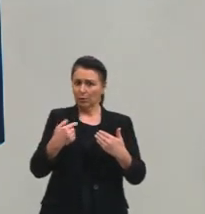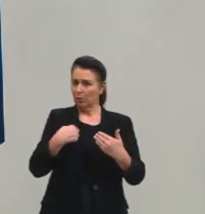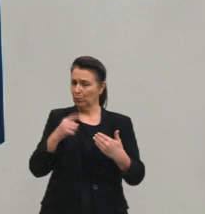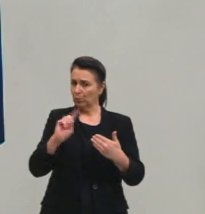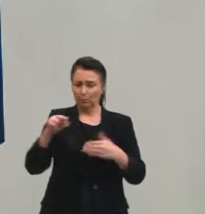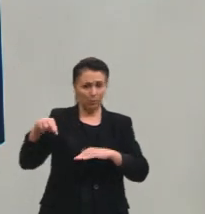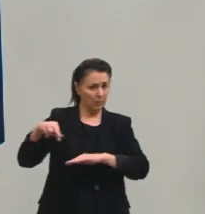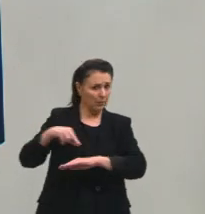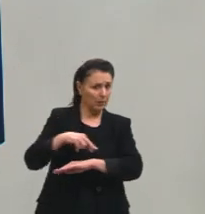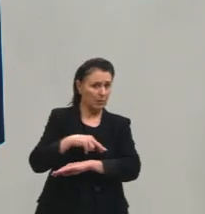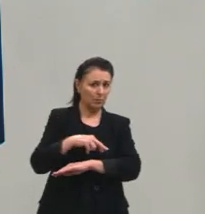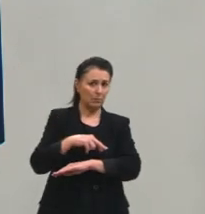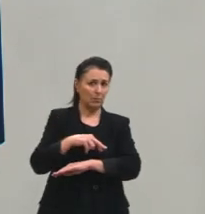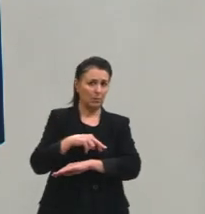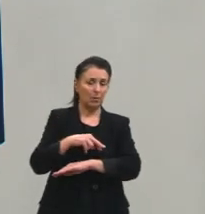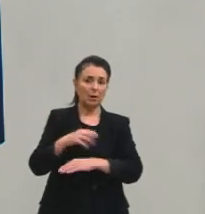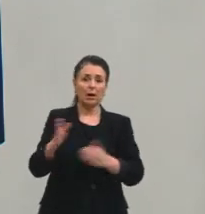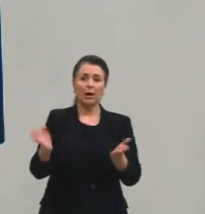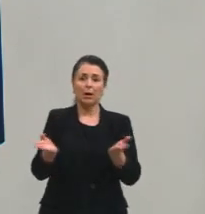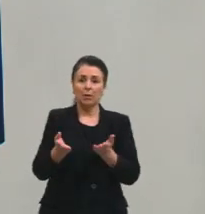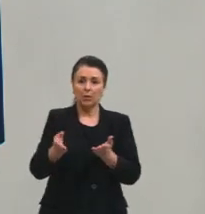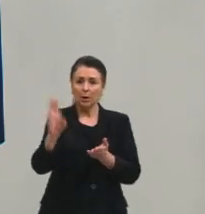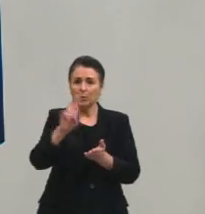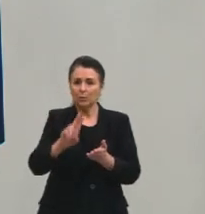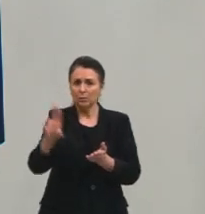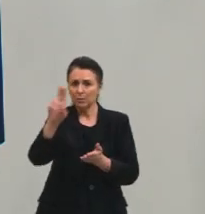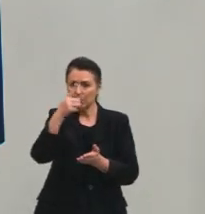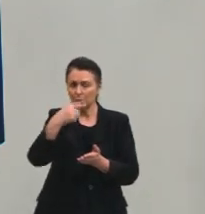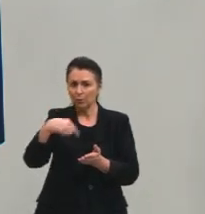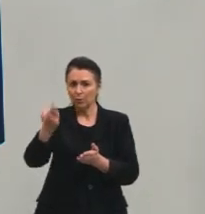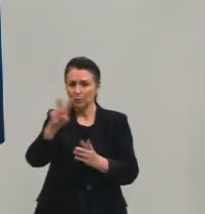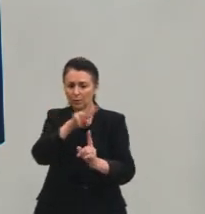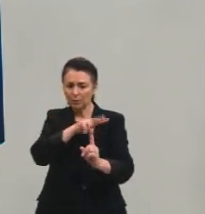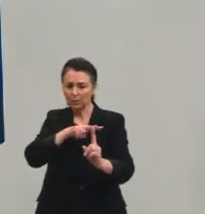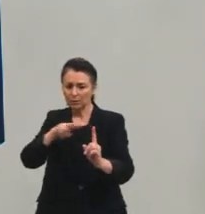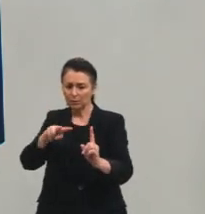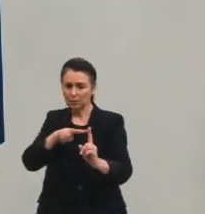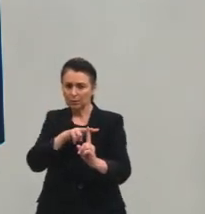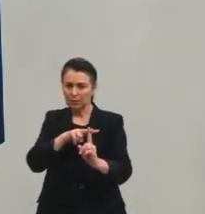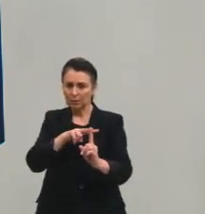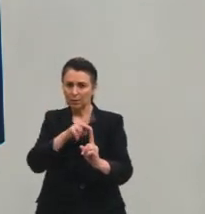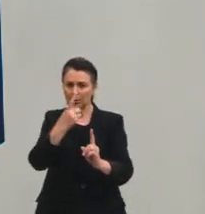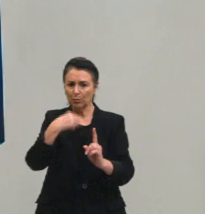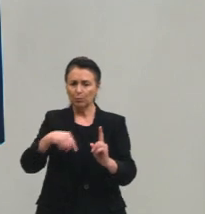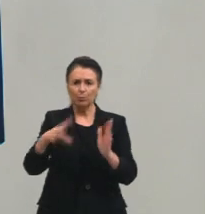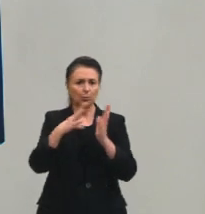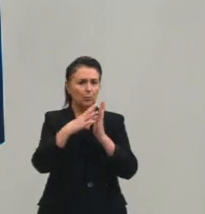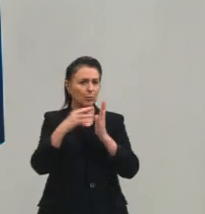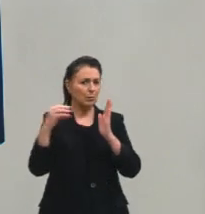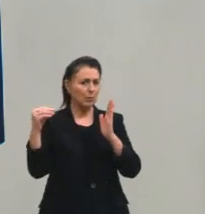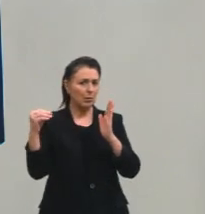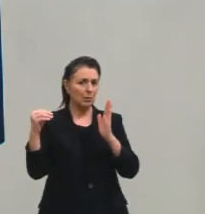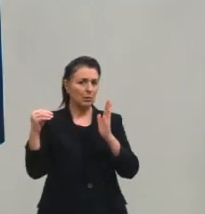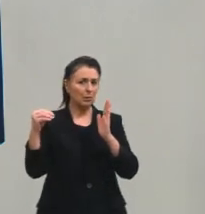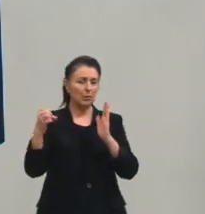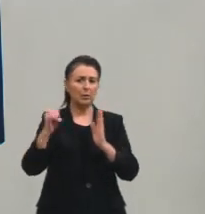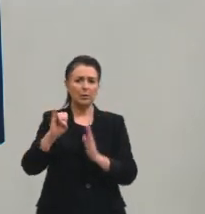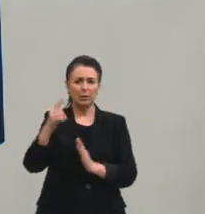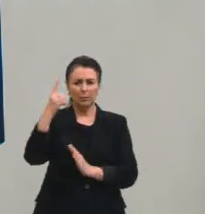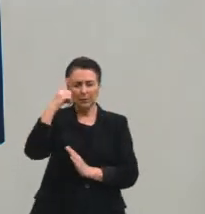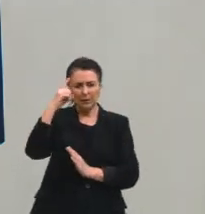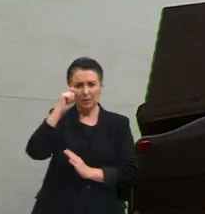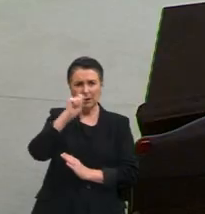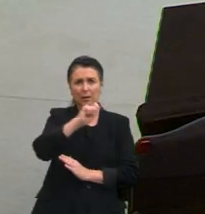mas se a gente pensar em outra perspectiva, em outro referencial, se a gente for pensar na Lua,